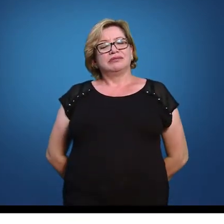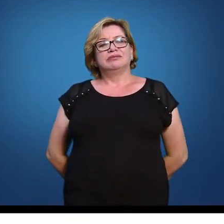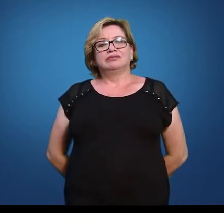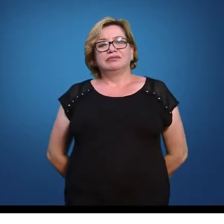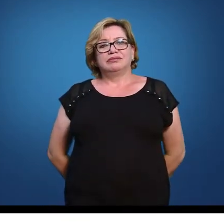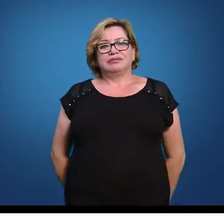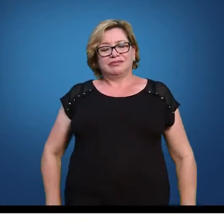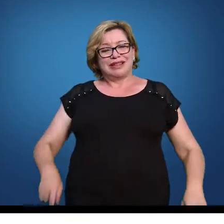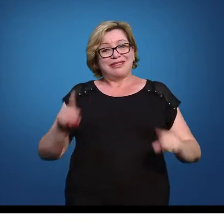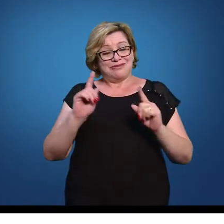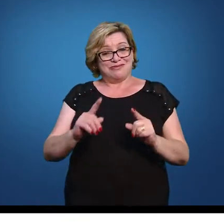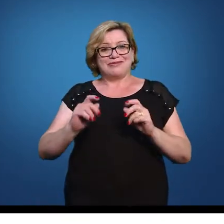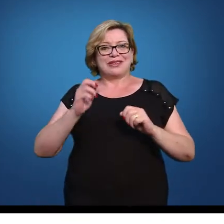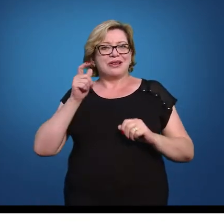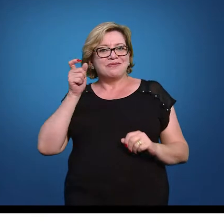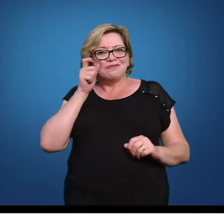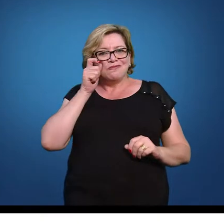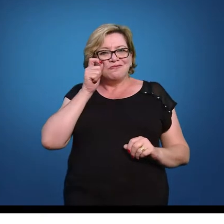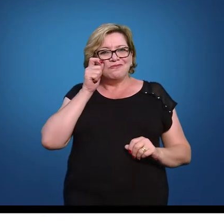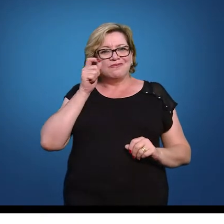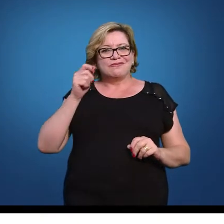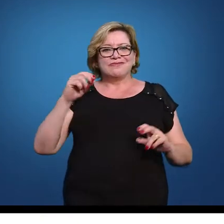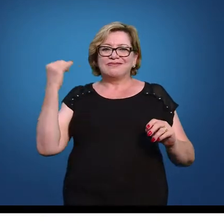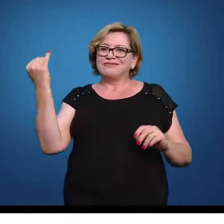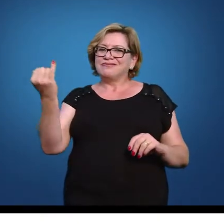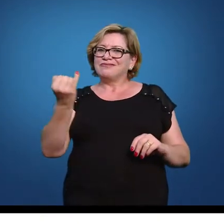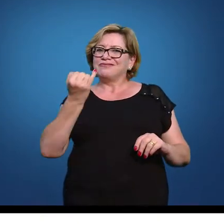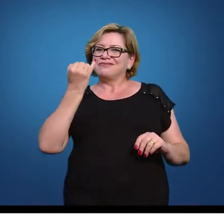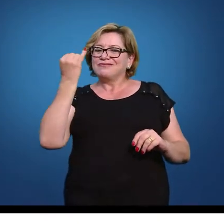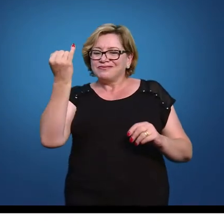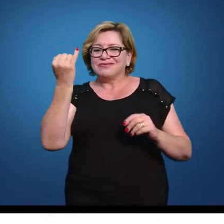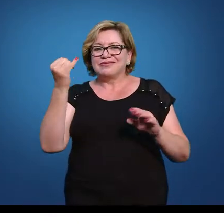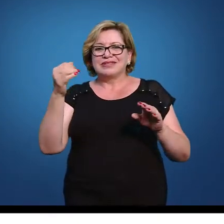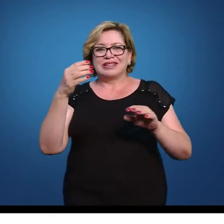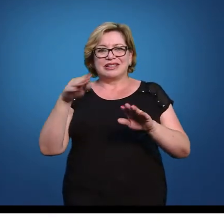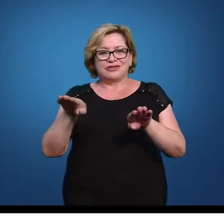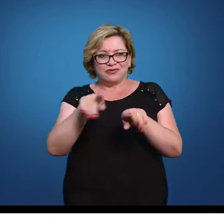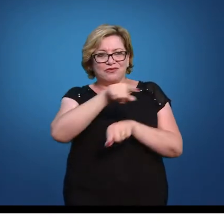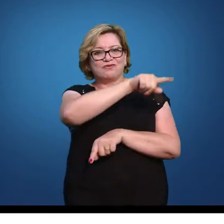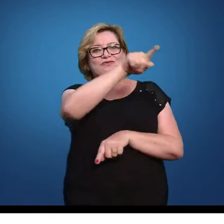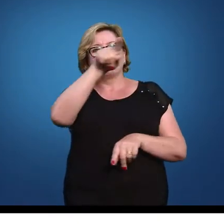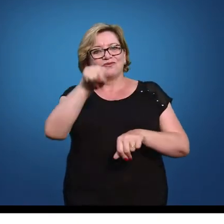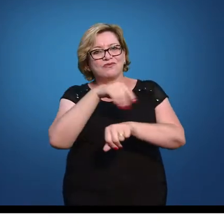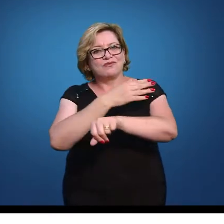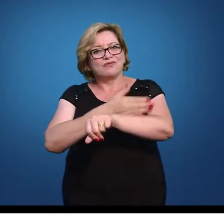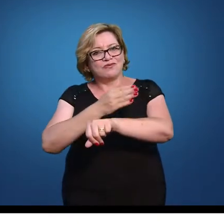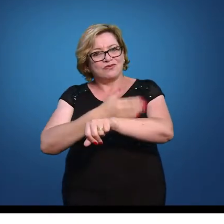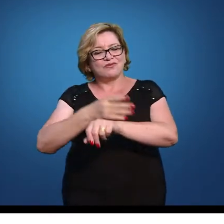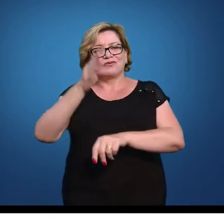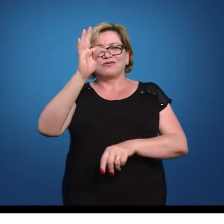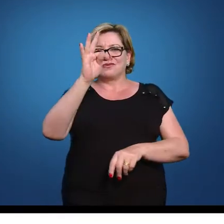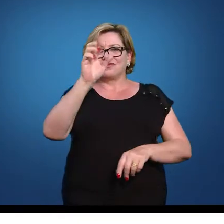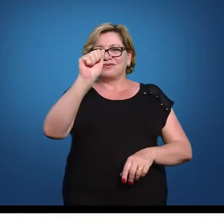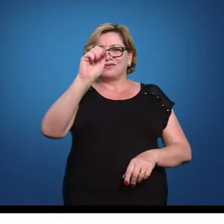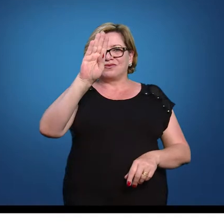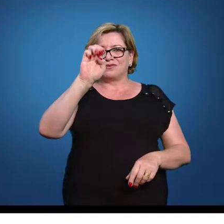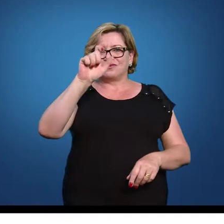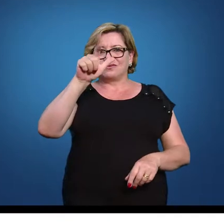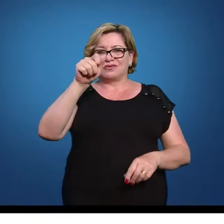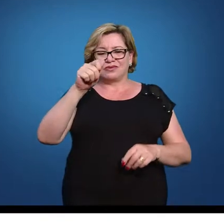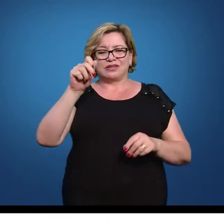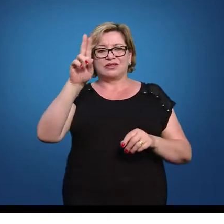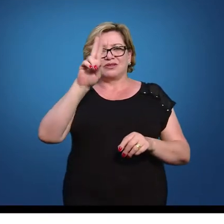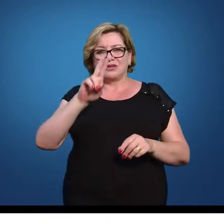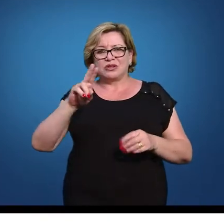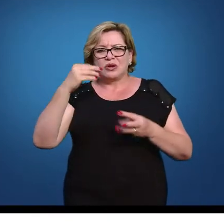Então, é bem interessante e fundamental que todos pratiquem a tabela, que você entenda